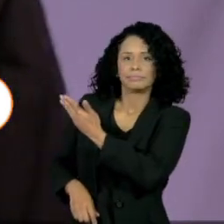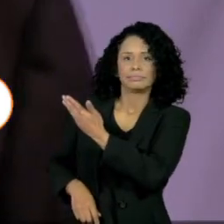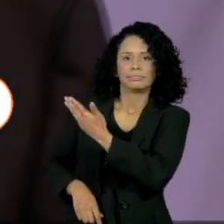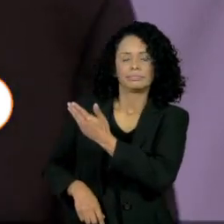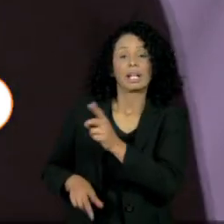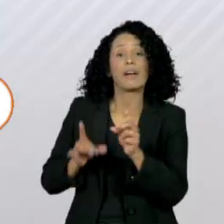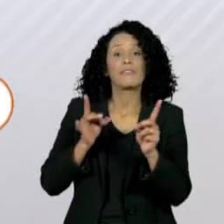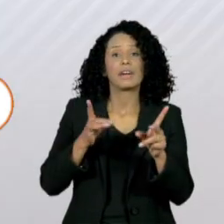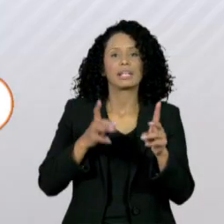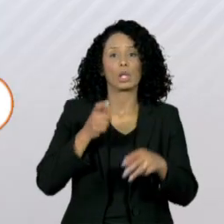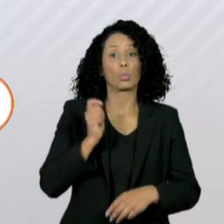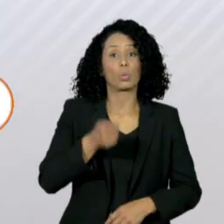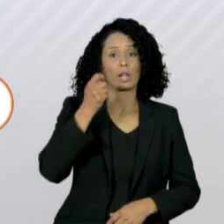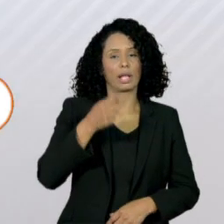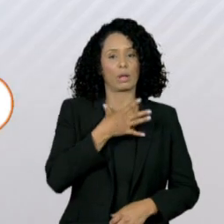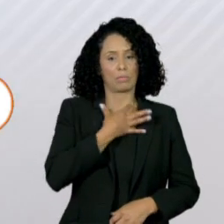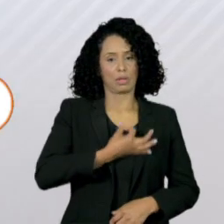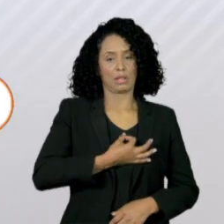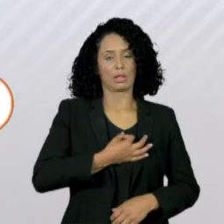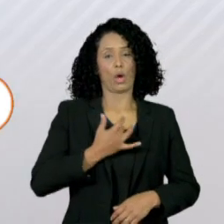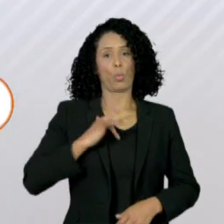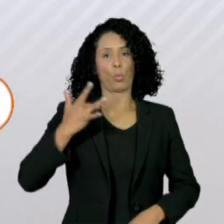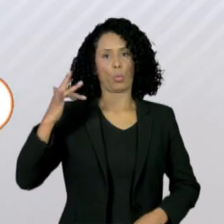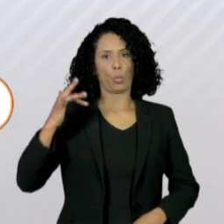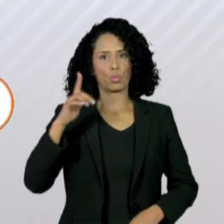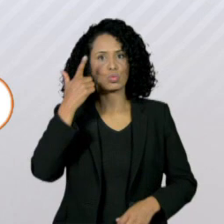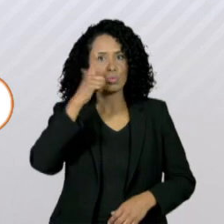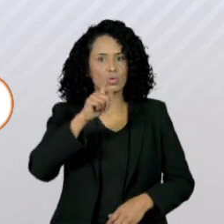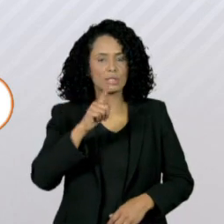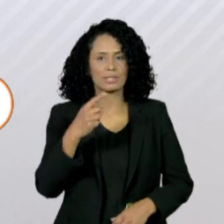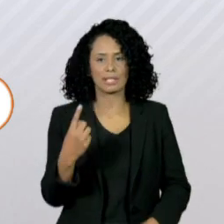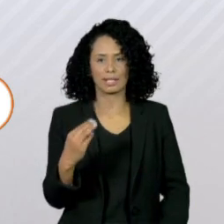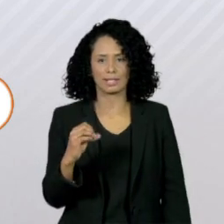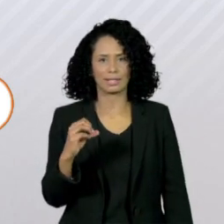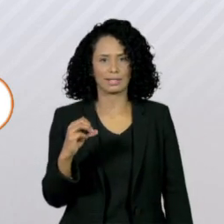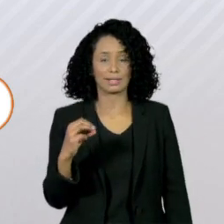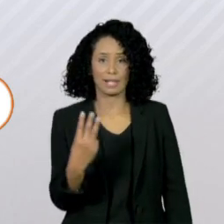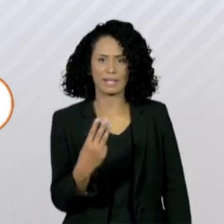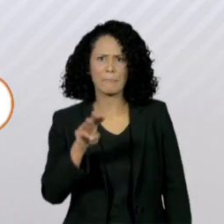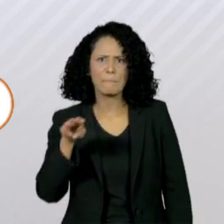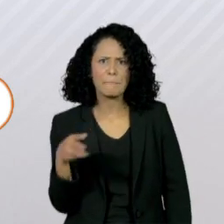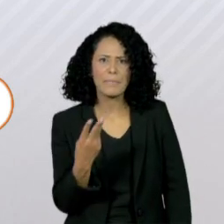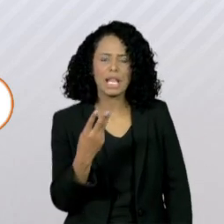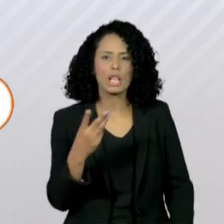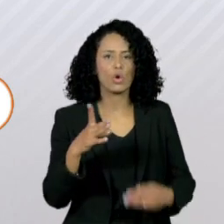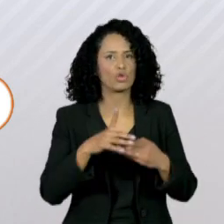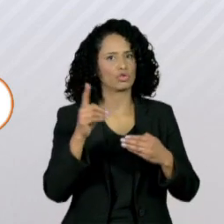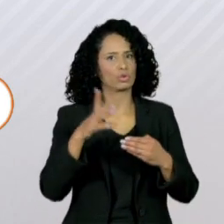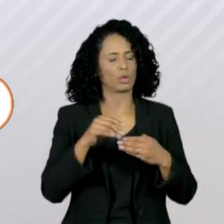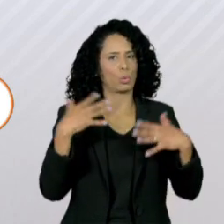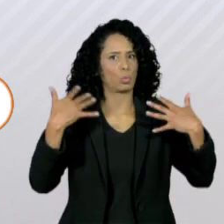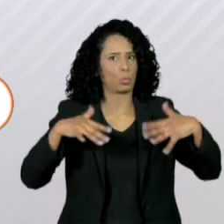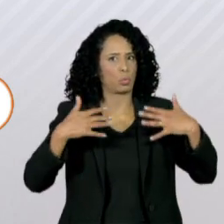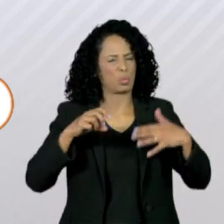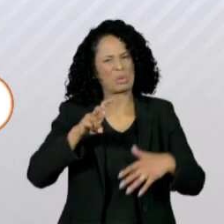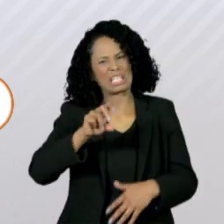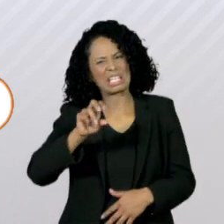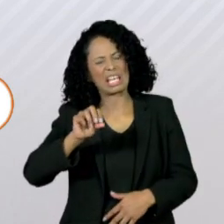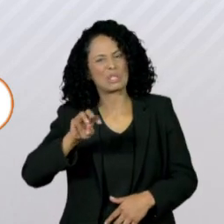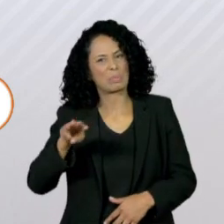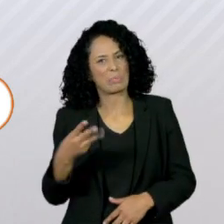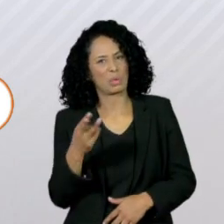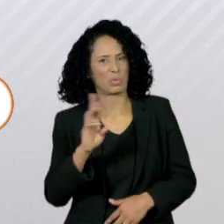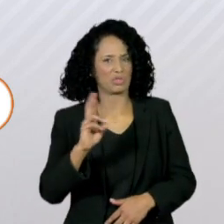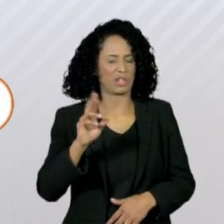leilão a medalha de ouro que ganhou do prêmio por um valor de 103 milhões de dólares, dá um pouquinho mais de 500 milhões de reais.